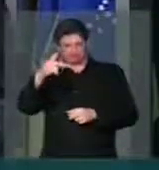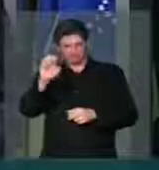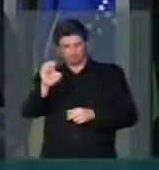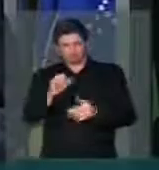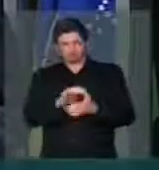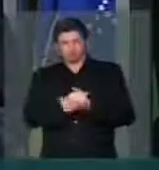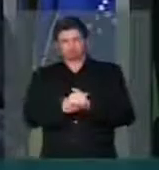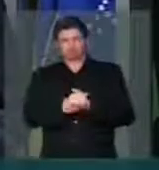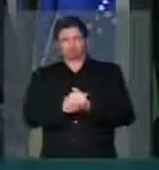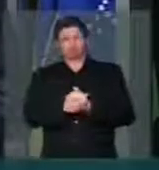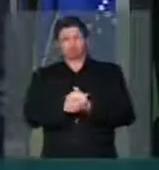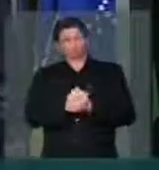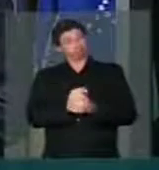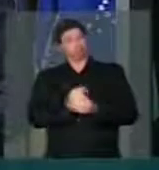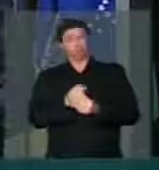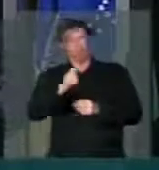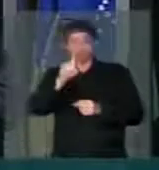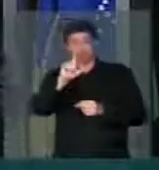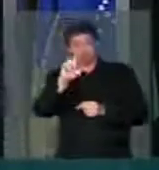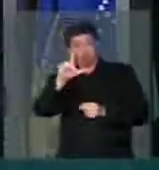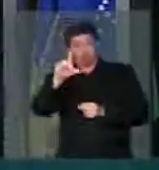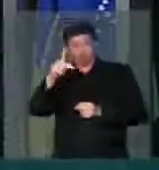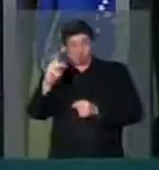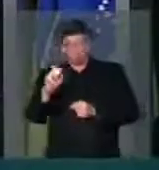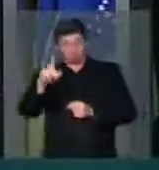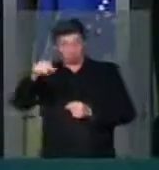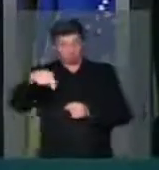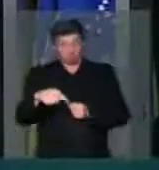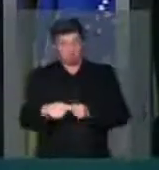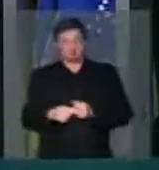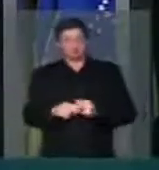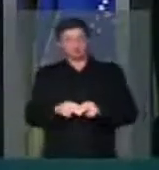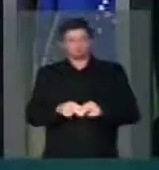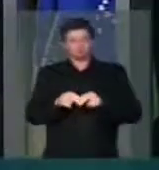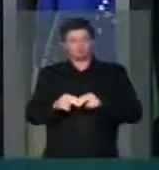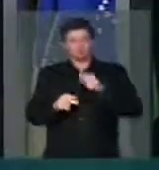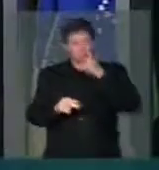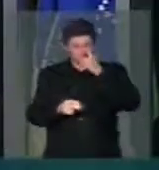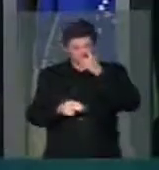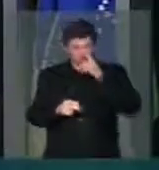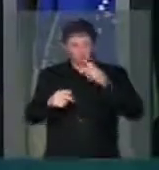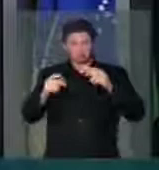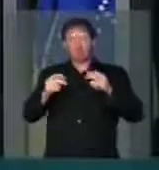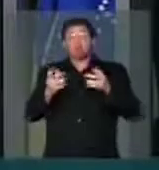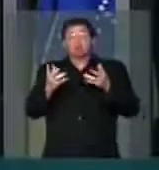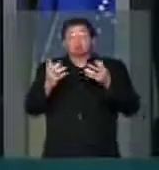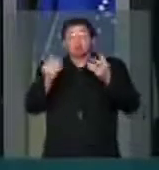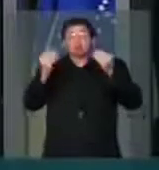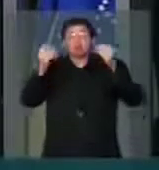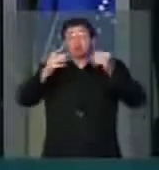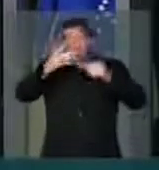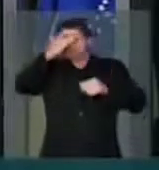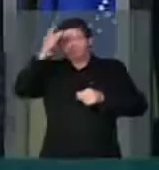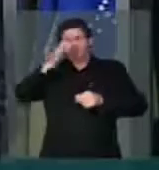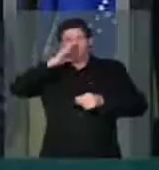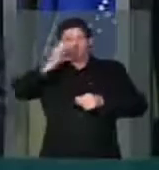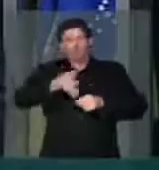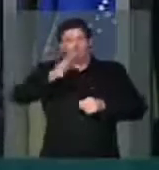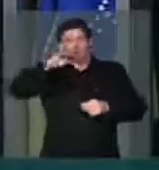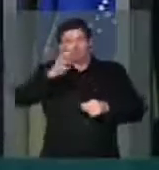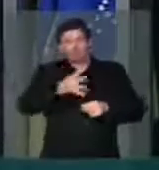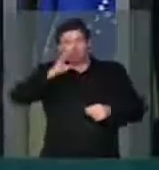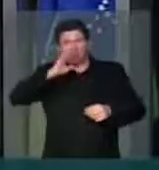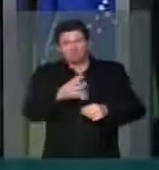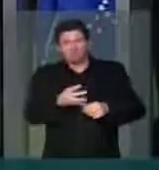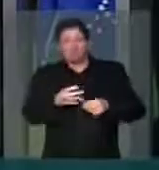Será que é golpismo, senhor presidente? Diante de tantos delatores que